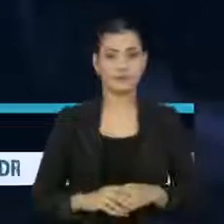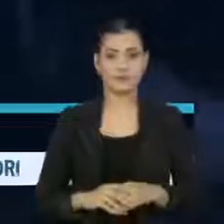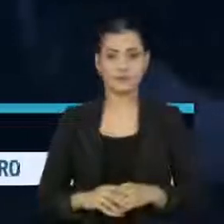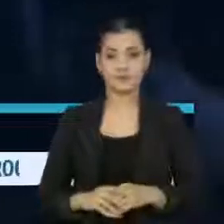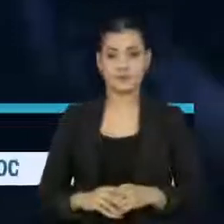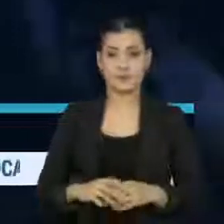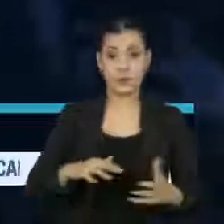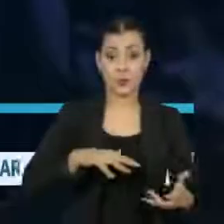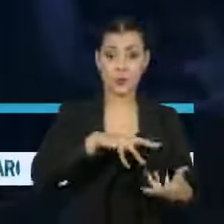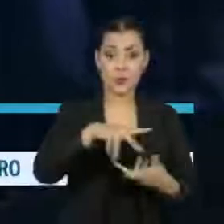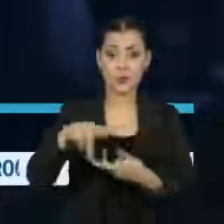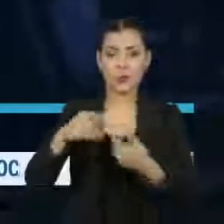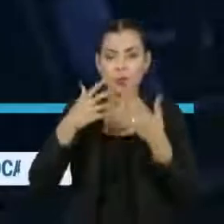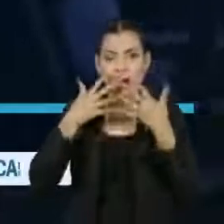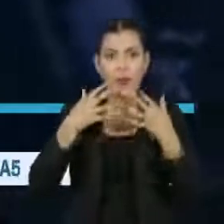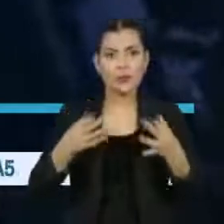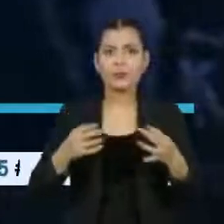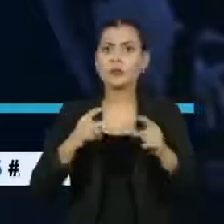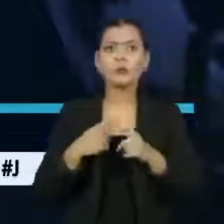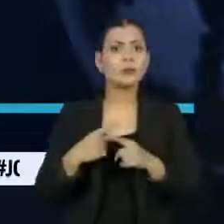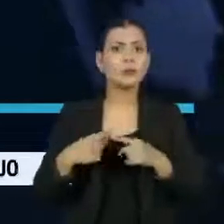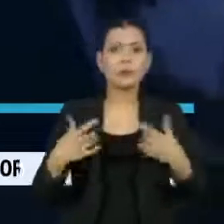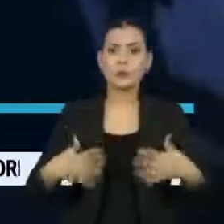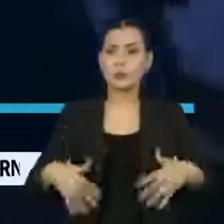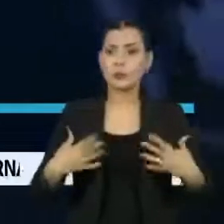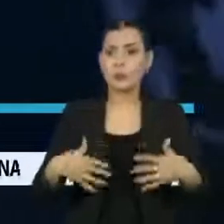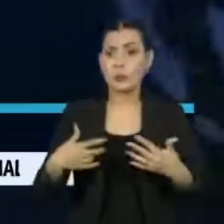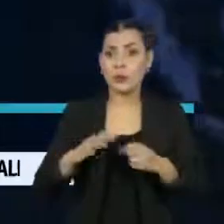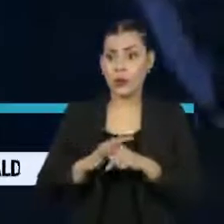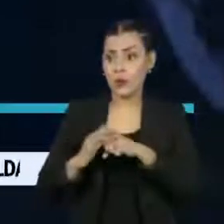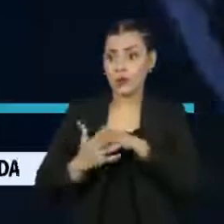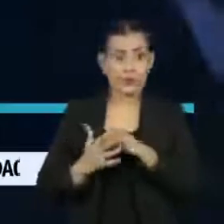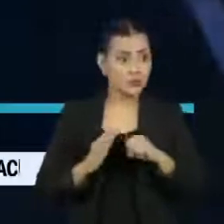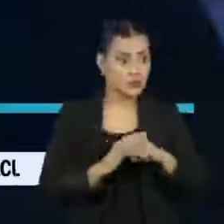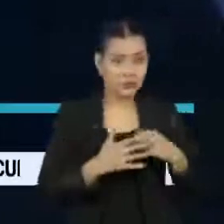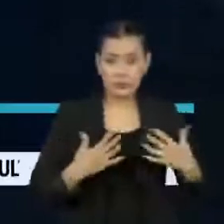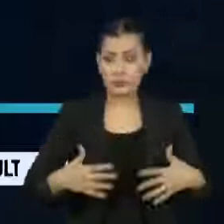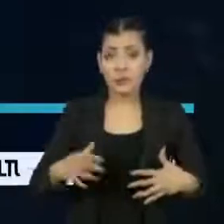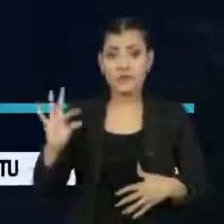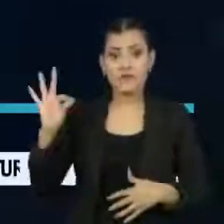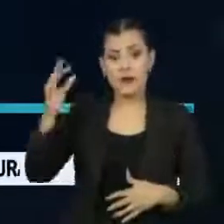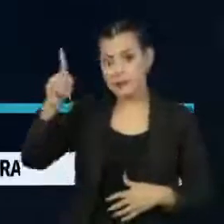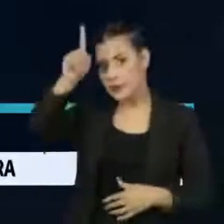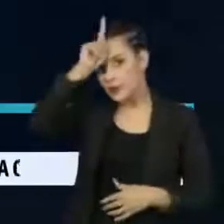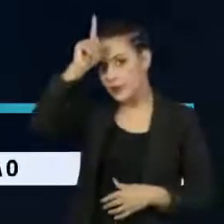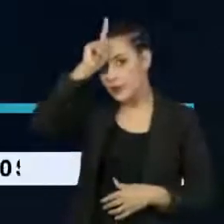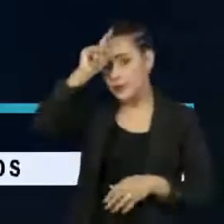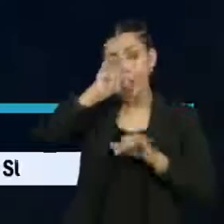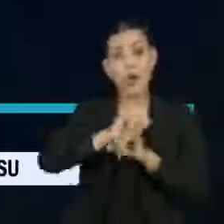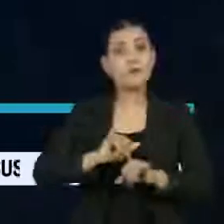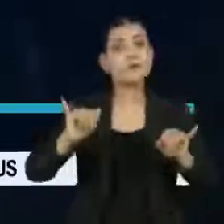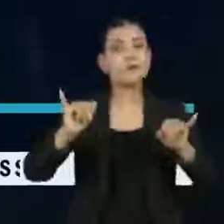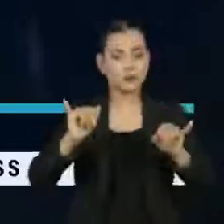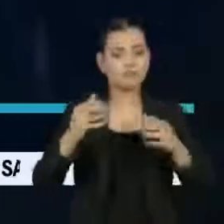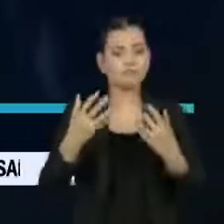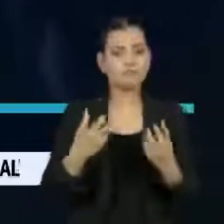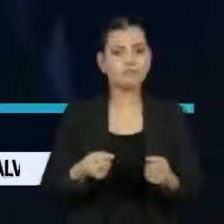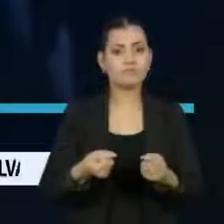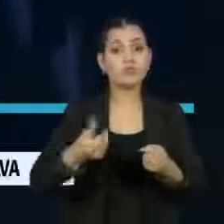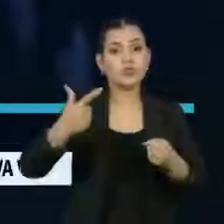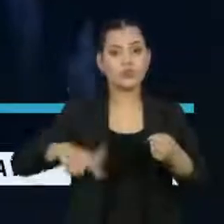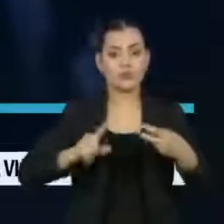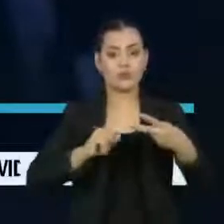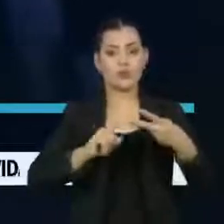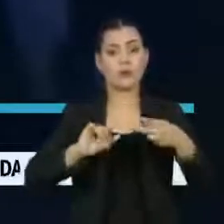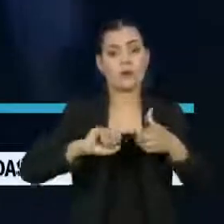O mundo em alerta diante do aumento de novos casos de covid-19. França e Alemanha anunciaram a adoção pela segunda